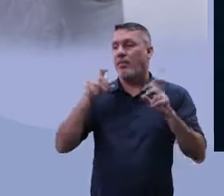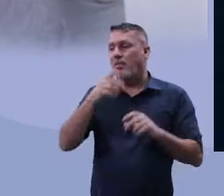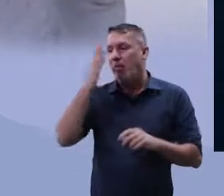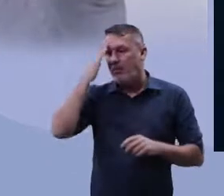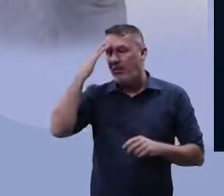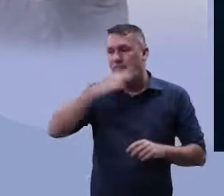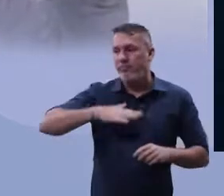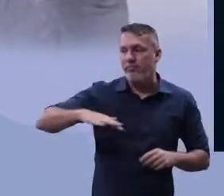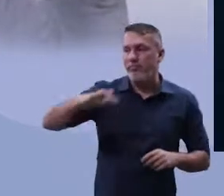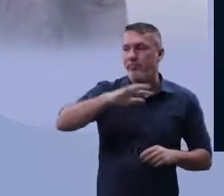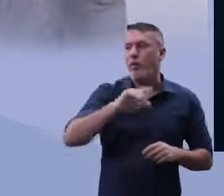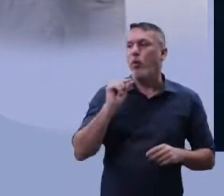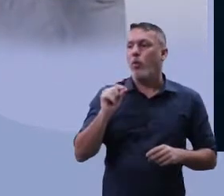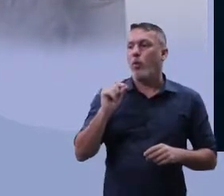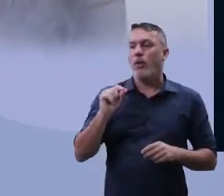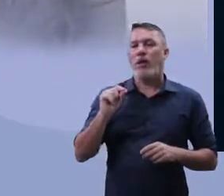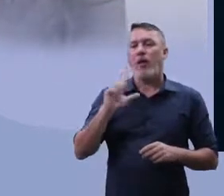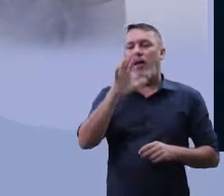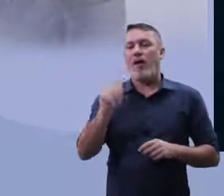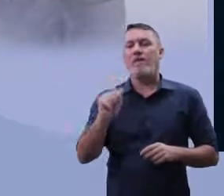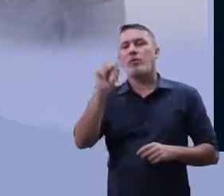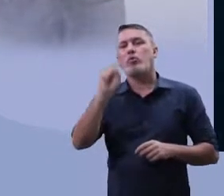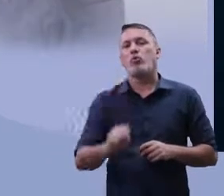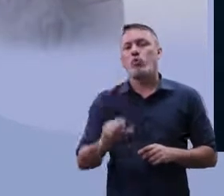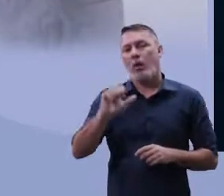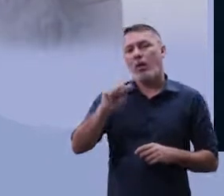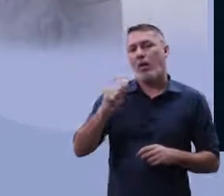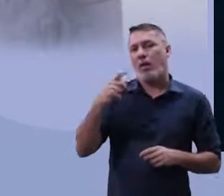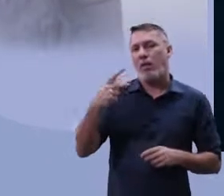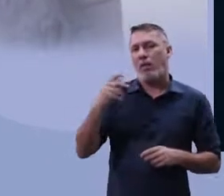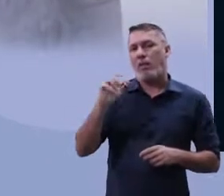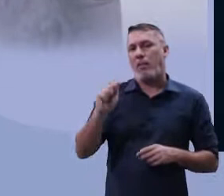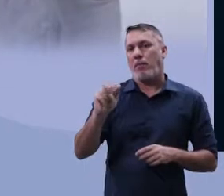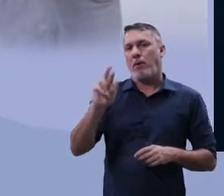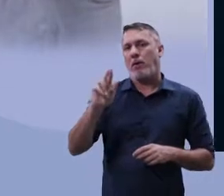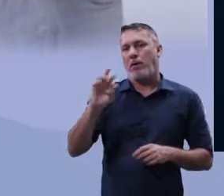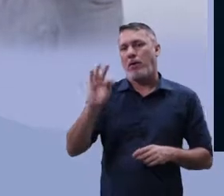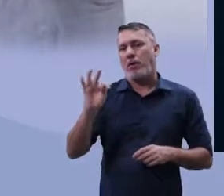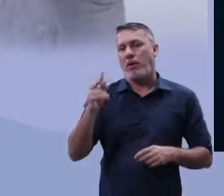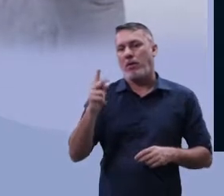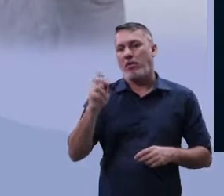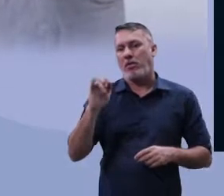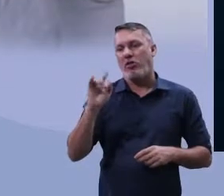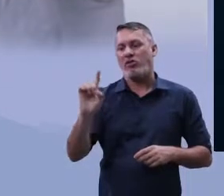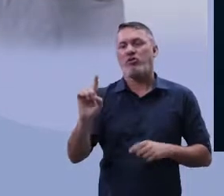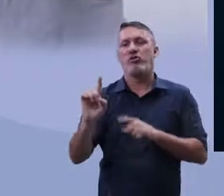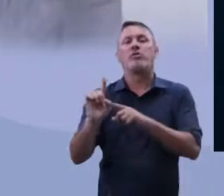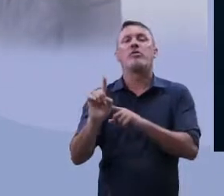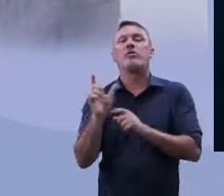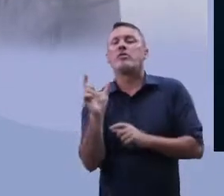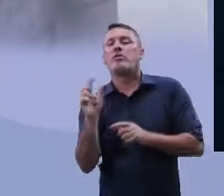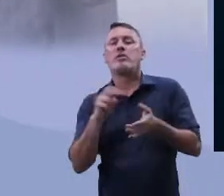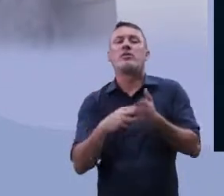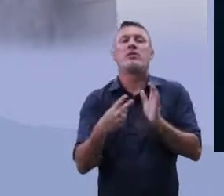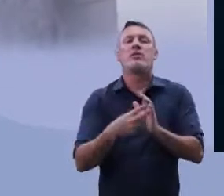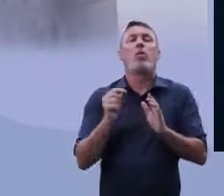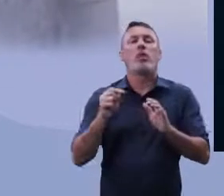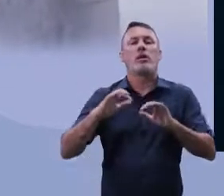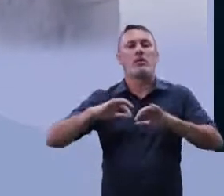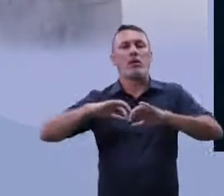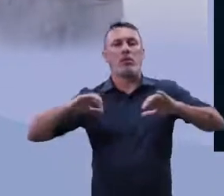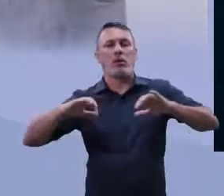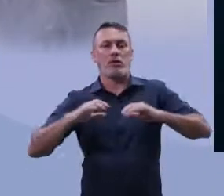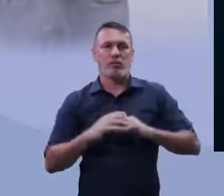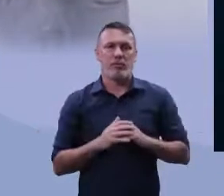O apartheid aconteceu na África do Sul, onde ali, é uma palavra em africander, que quer dizer separação.